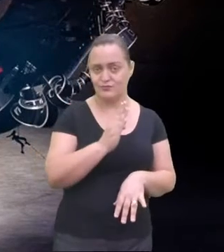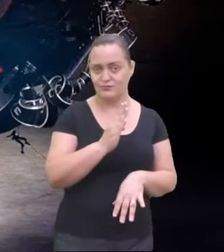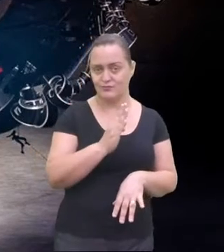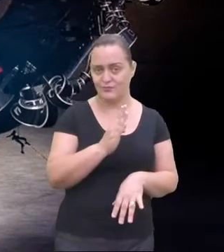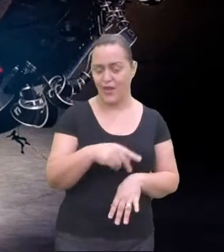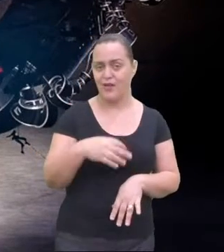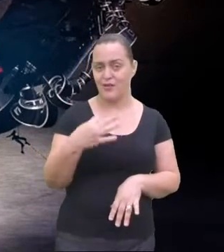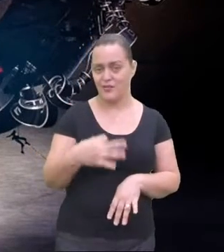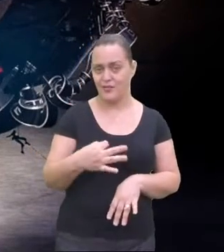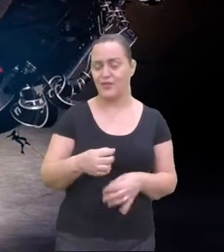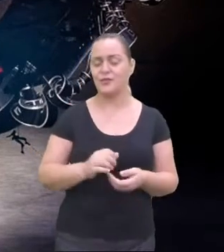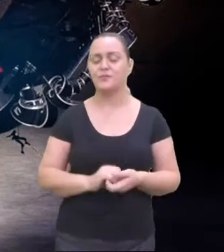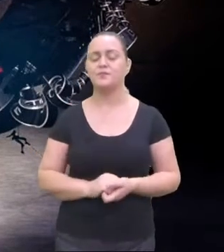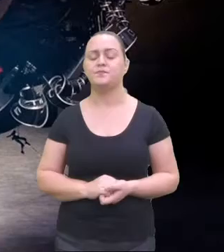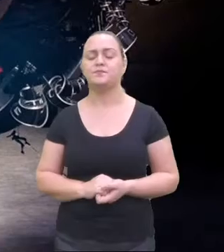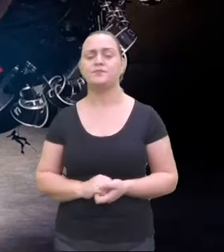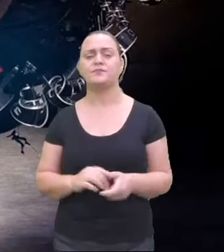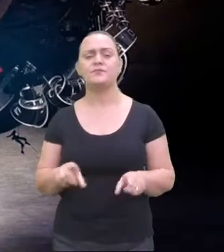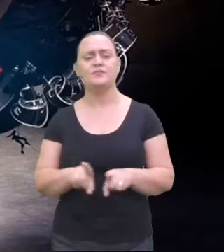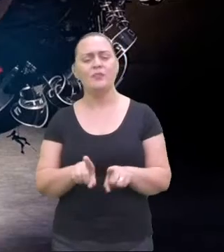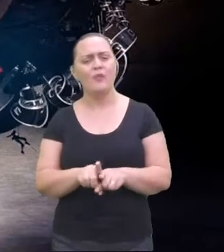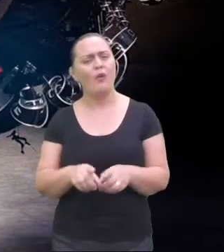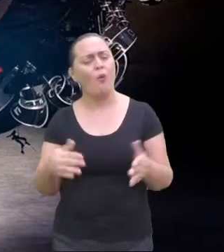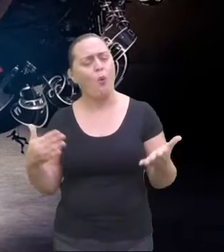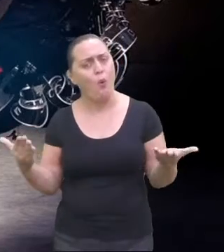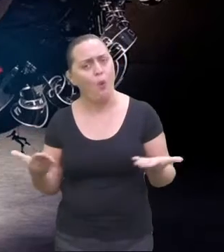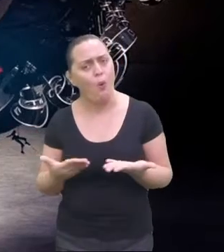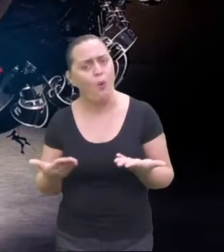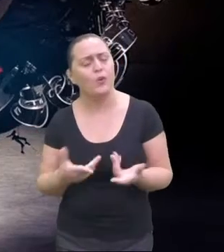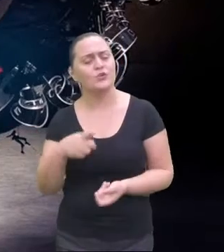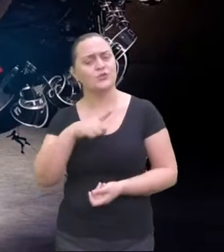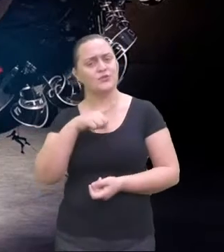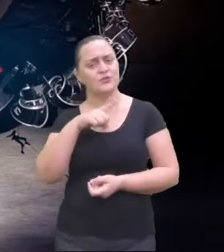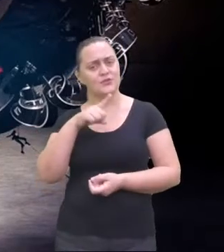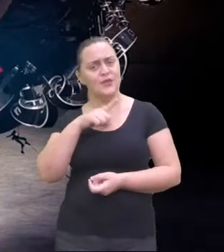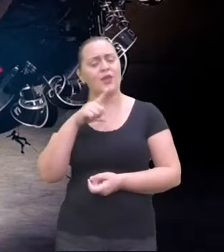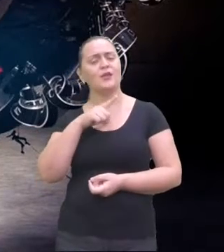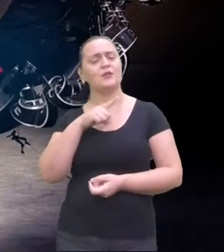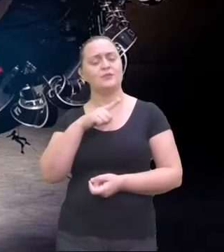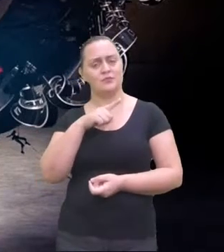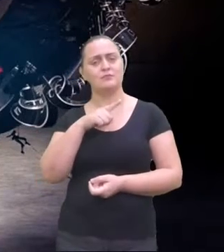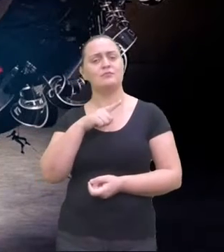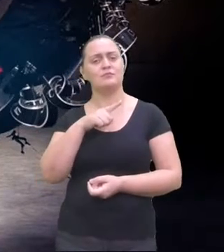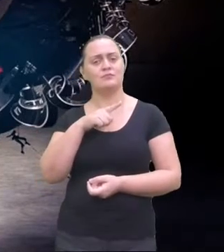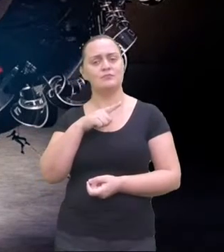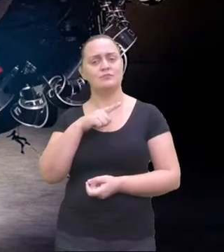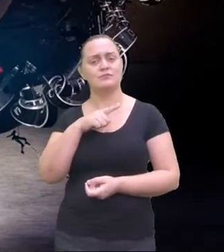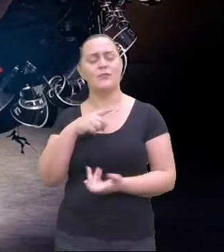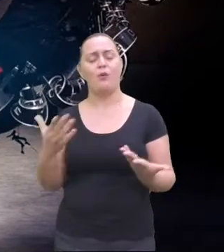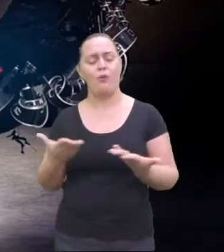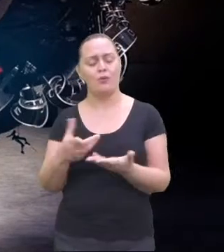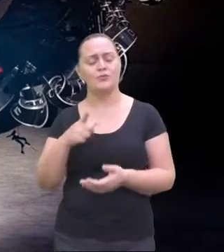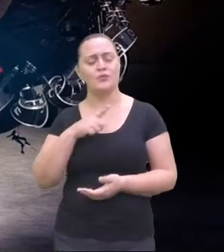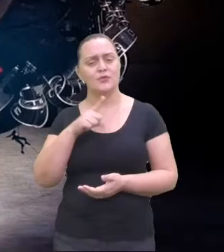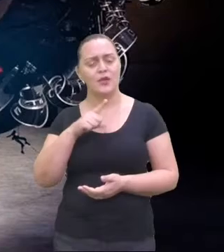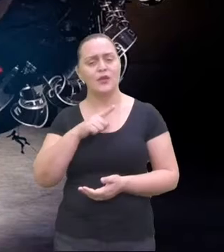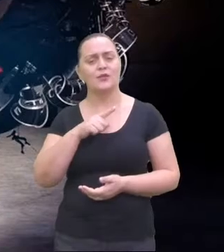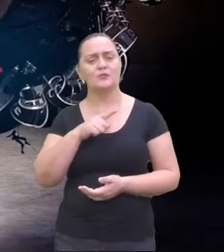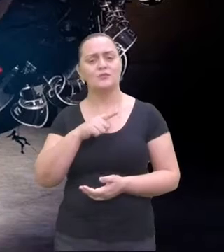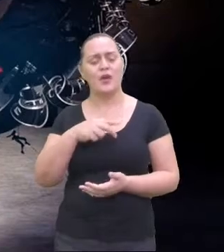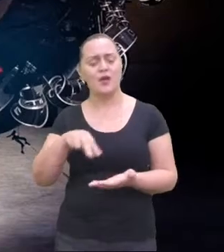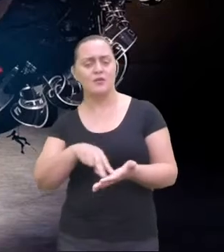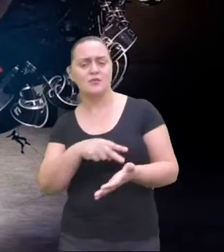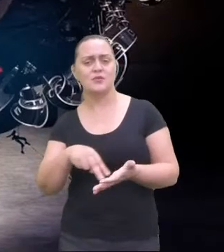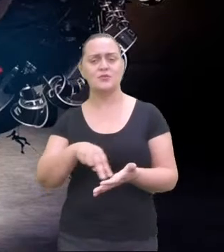Pará, se pratica o lundum e a modinha. O lundum ainda é praticado lá. Já a modinha, por sua vez, ela é de origem